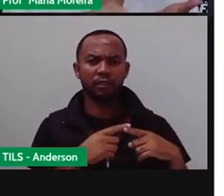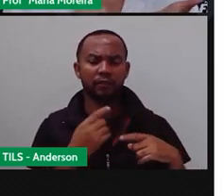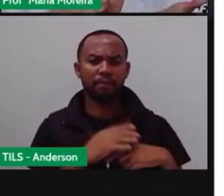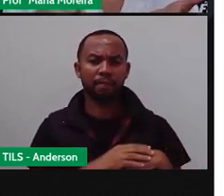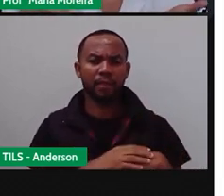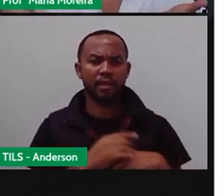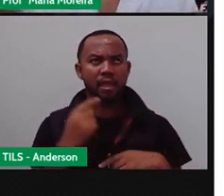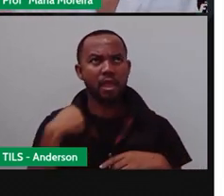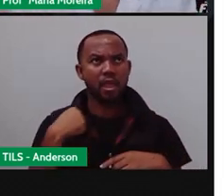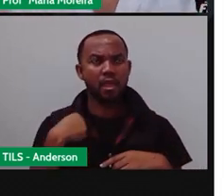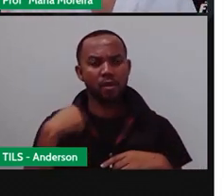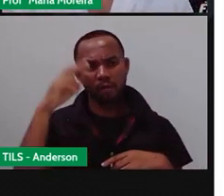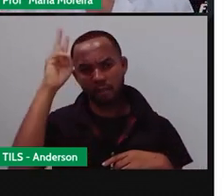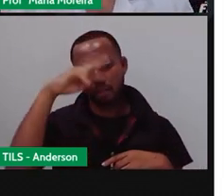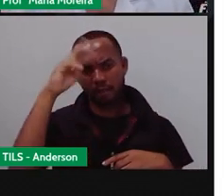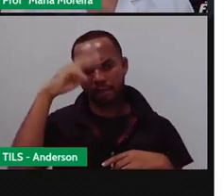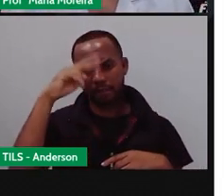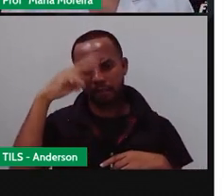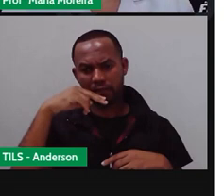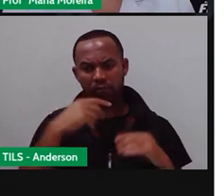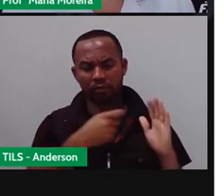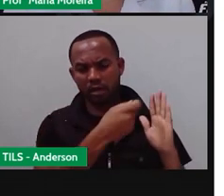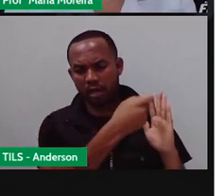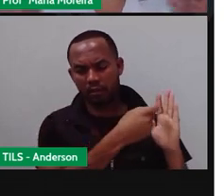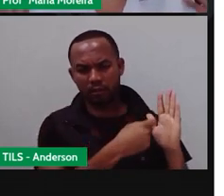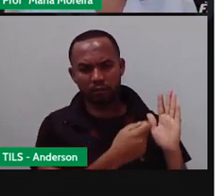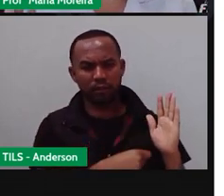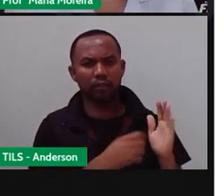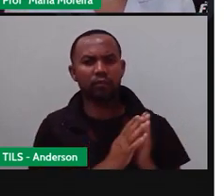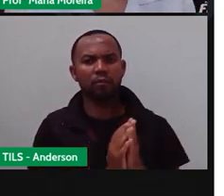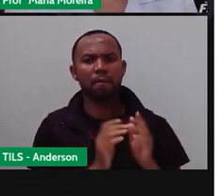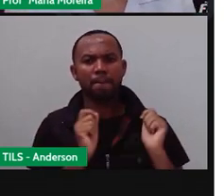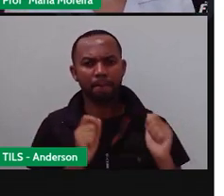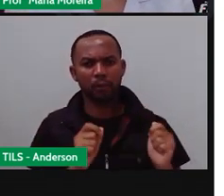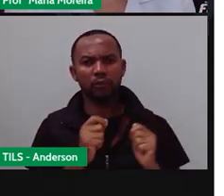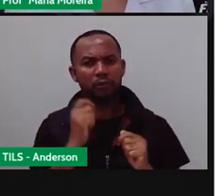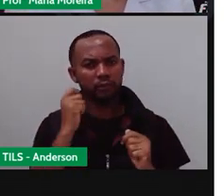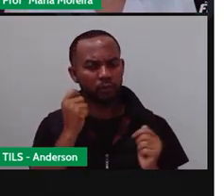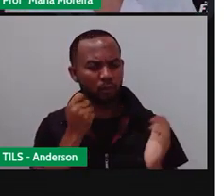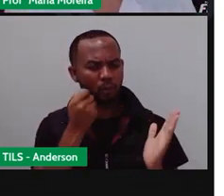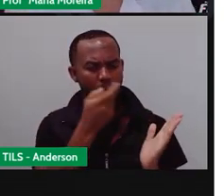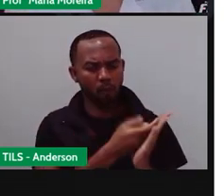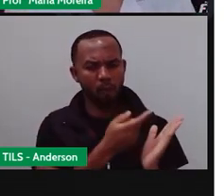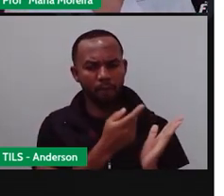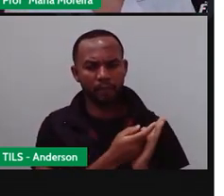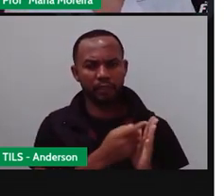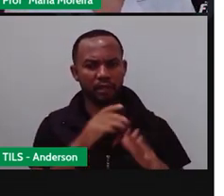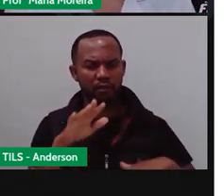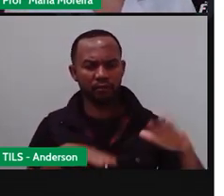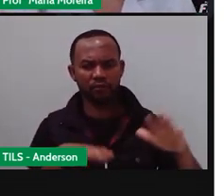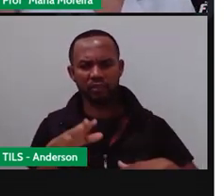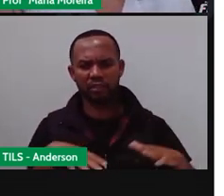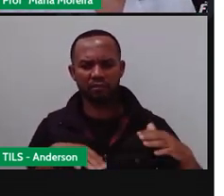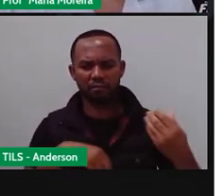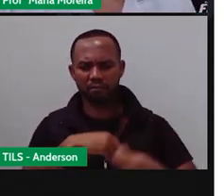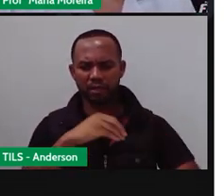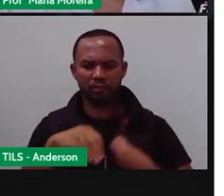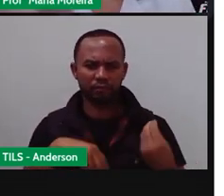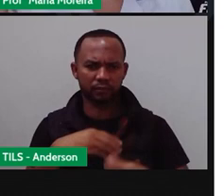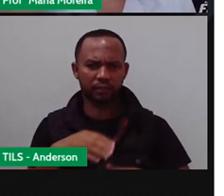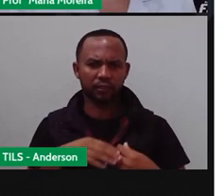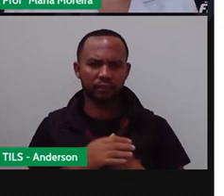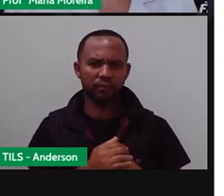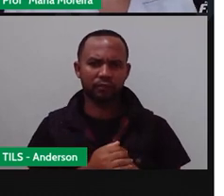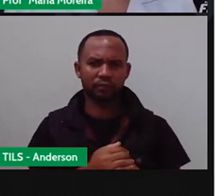à medida que eu vou lembrando, eu vou o quê? Anotando. Então, a minha lista de compras, na maioria das vezes, não é uma lista organizada, não está em ordem